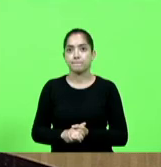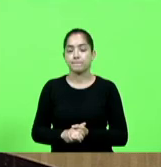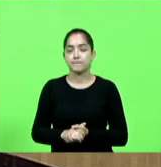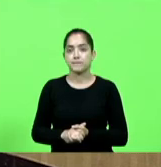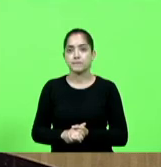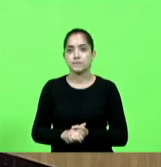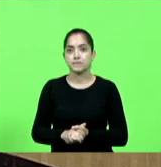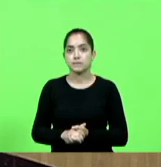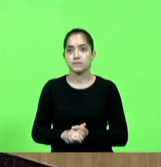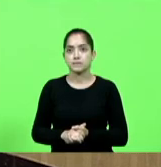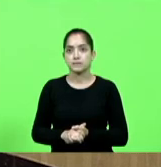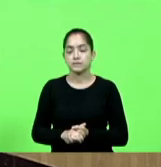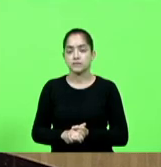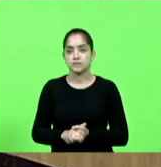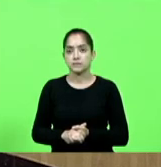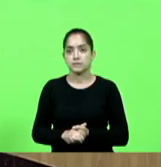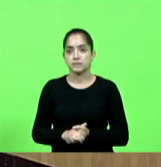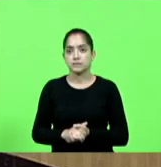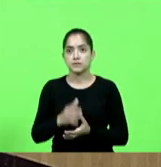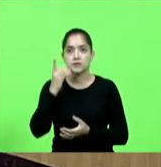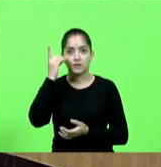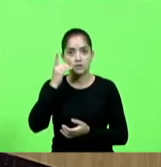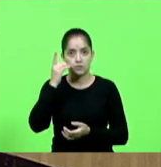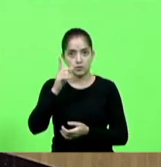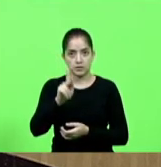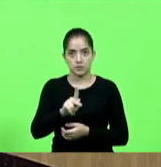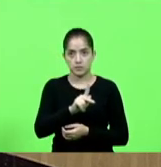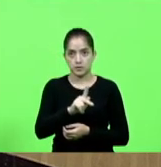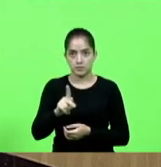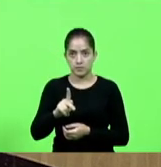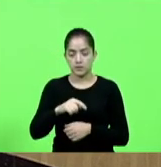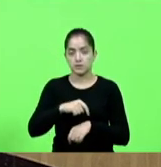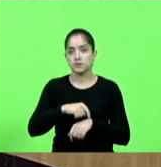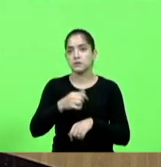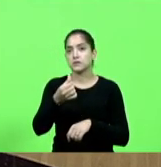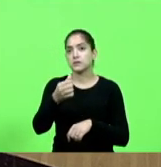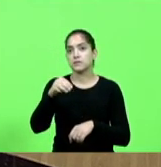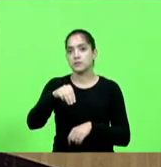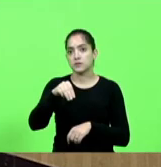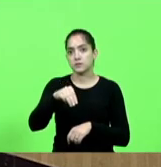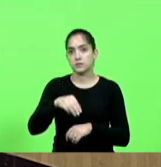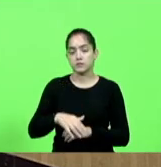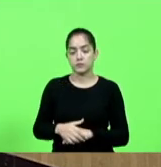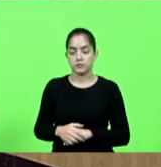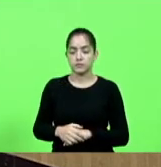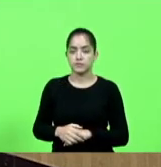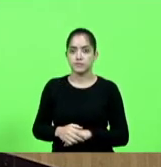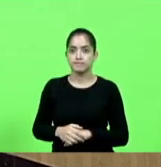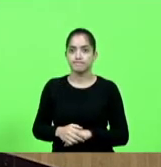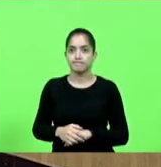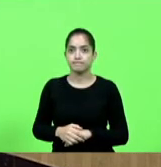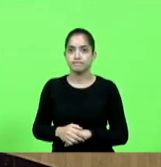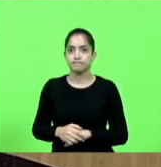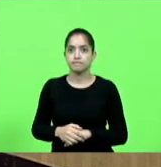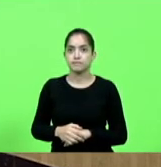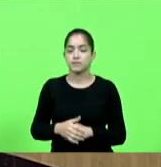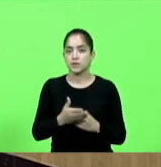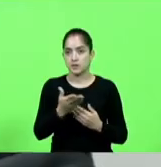o excelente terá 6 minutos deputado senhor presidente